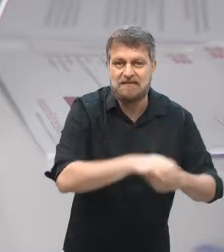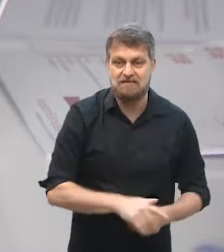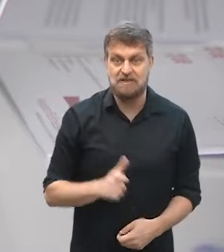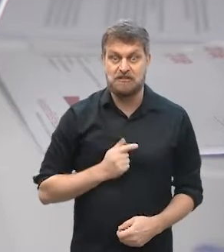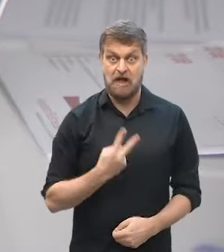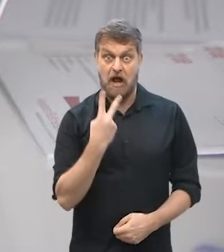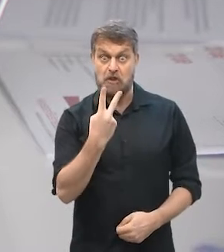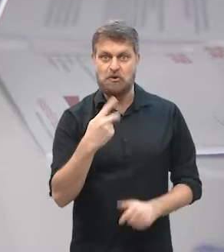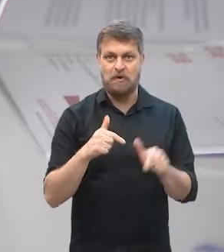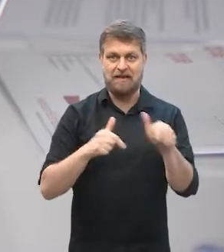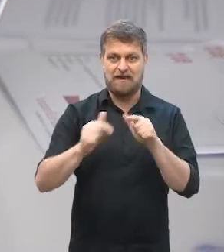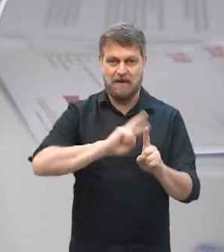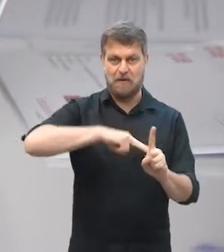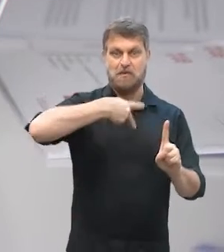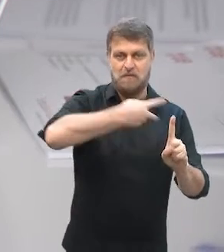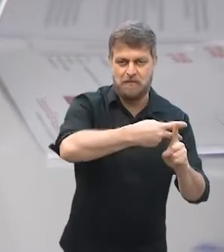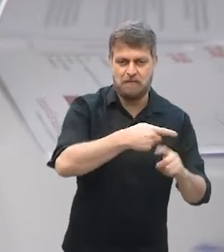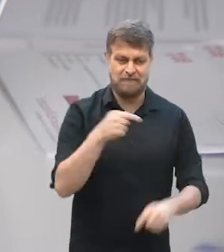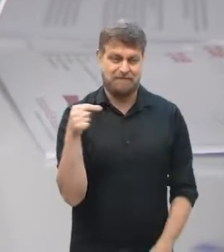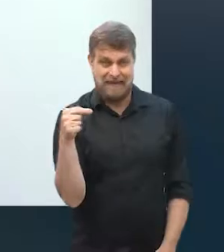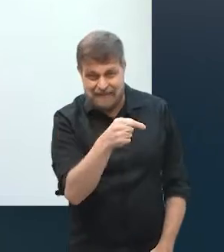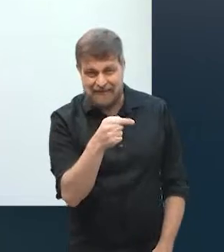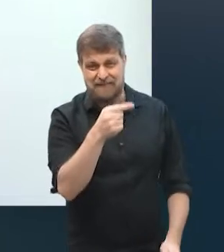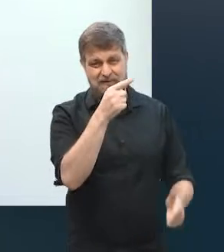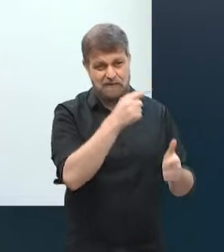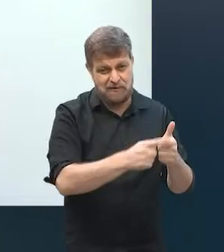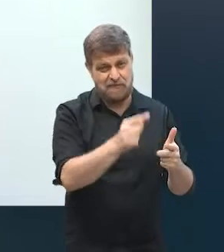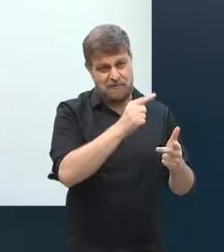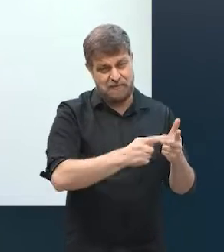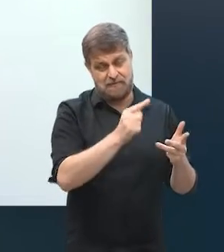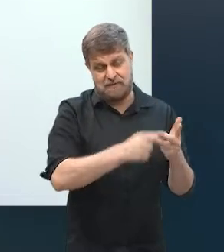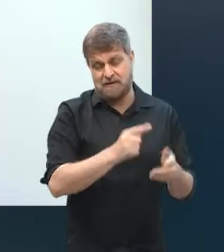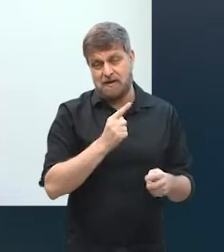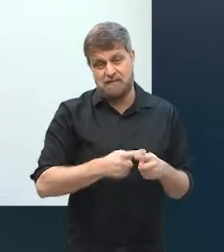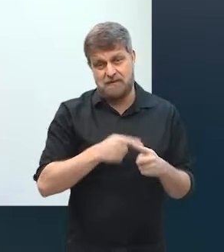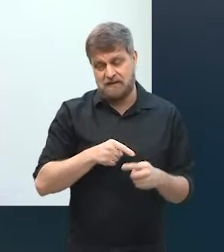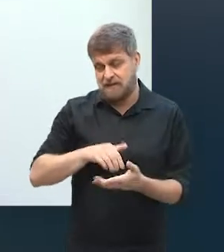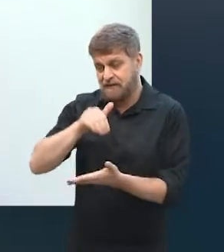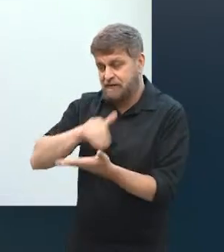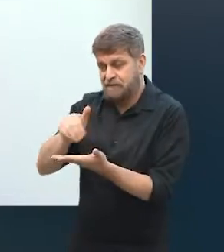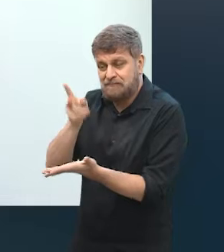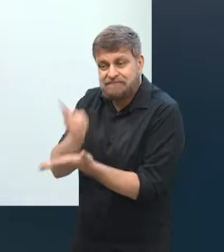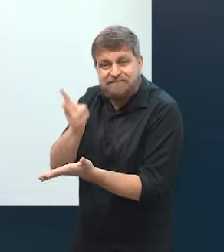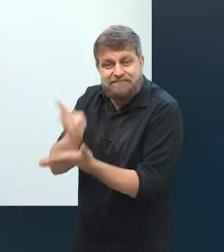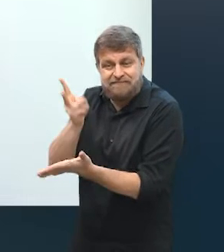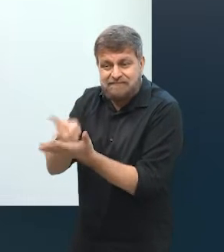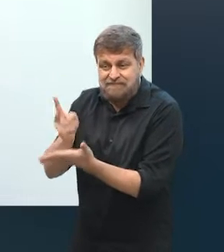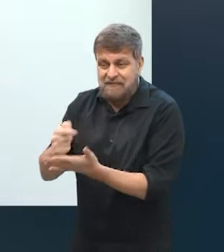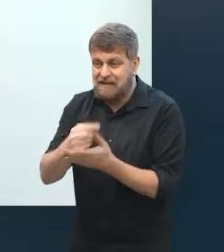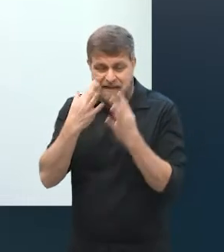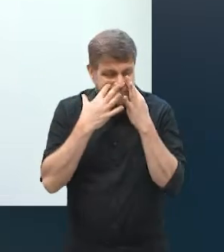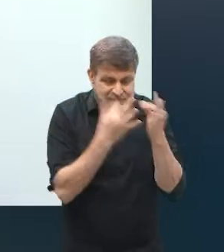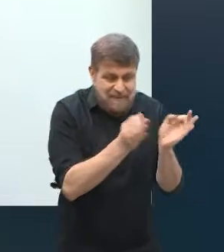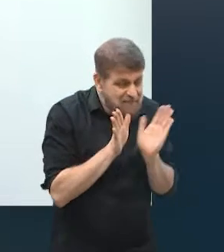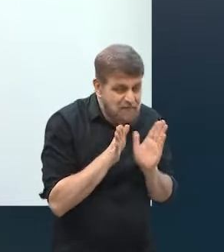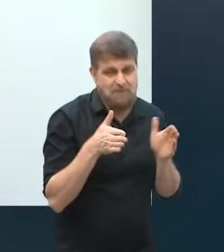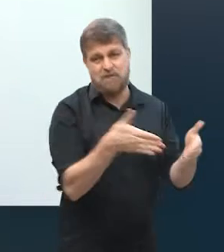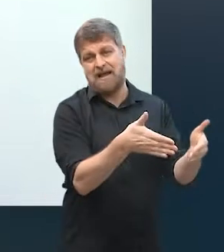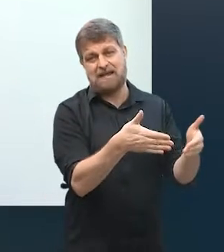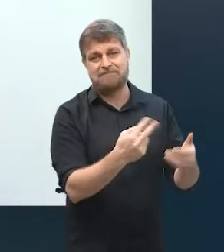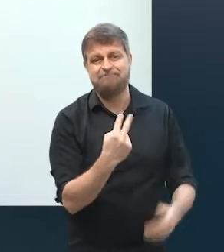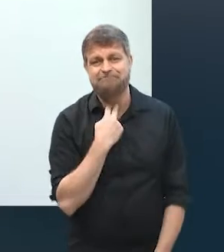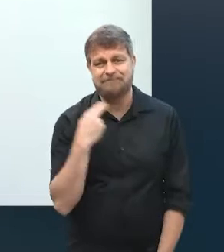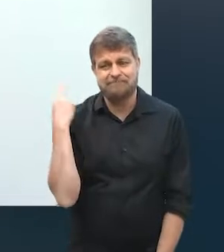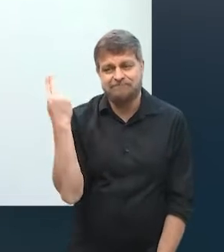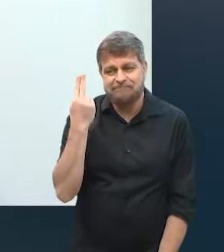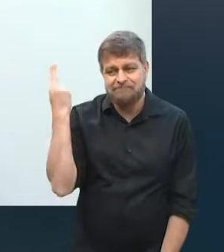emprego. E aí, aconteceu uns problemas, porque se a gente não tá ali focada no nosso trabalho, às vezes, algumas